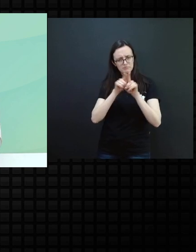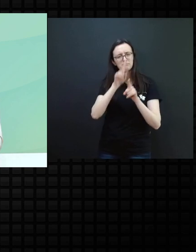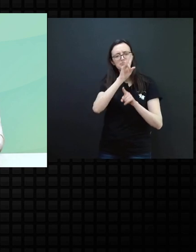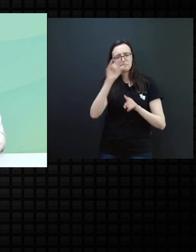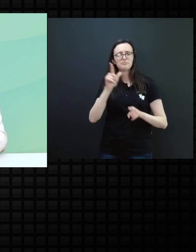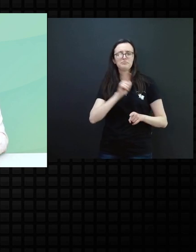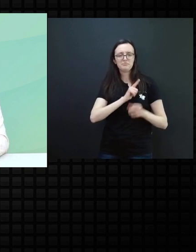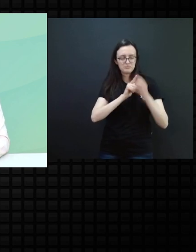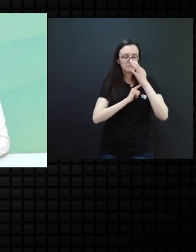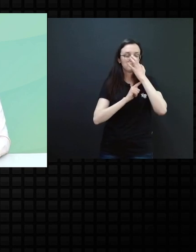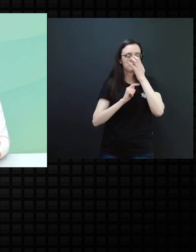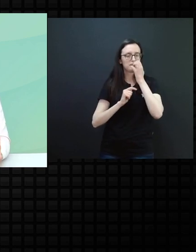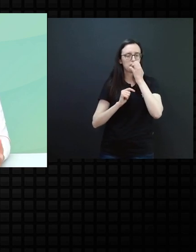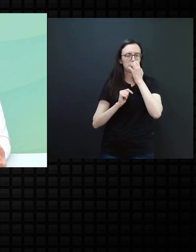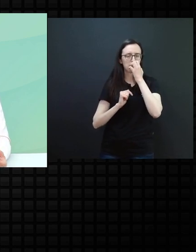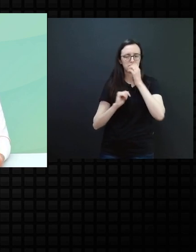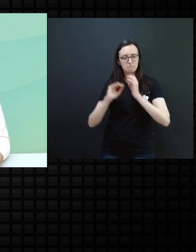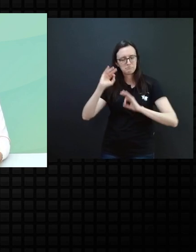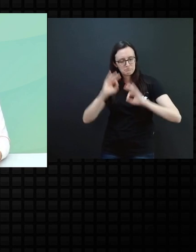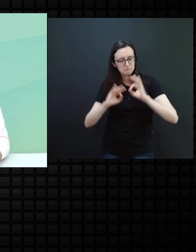toda uma rotina, né, Carol,